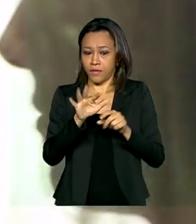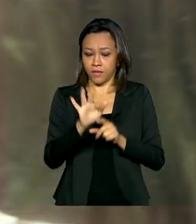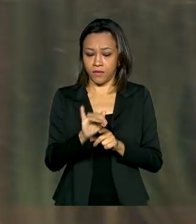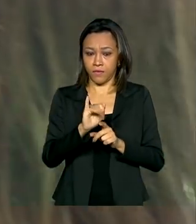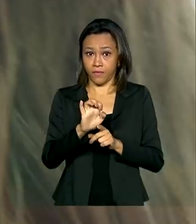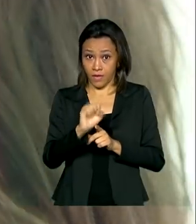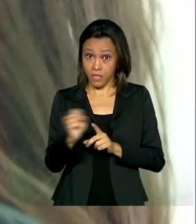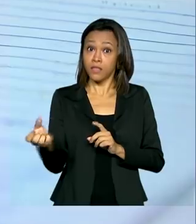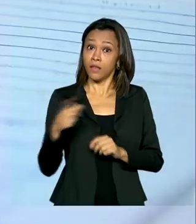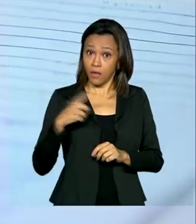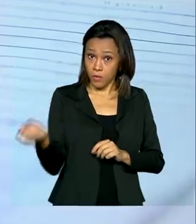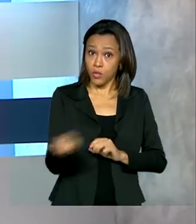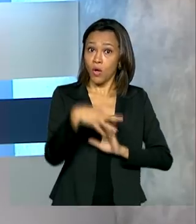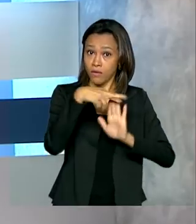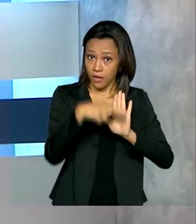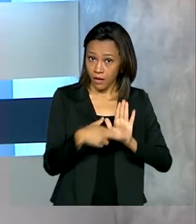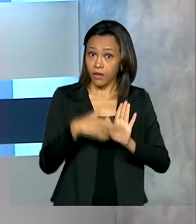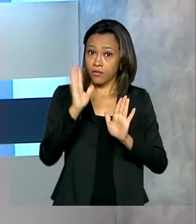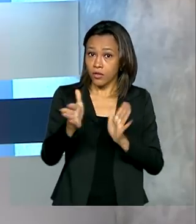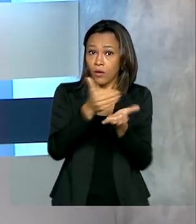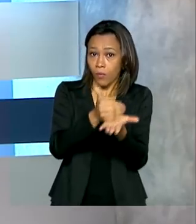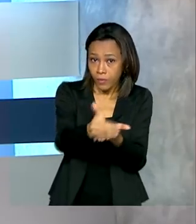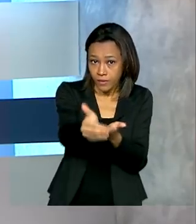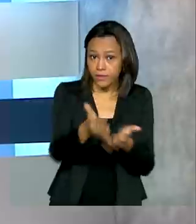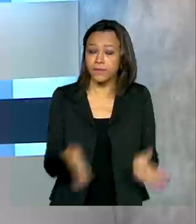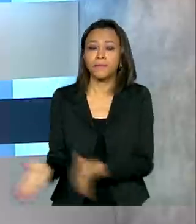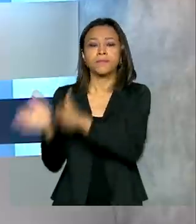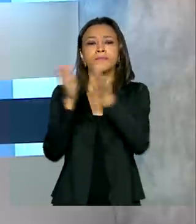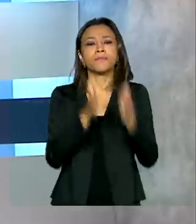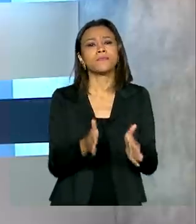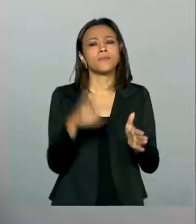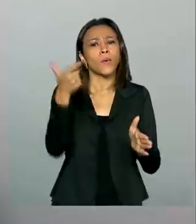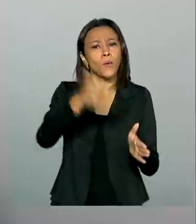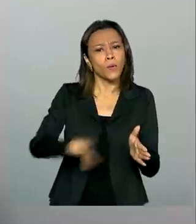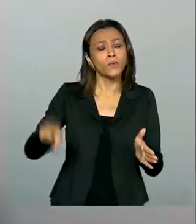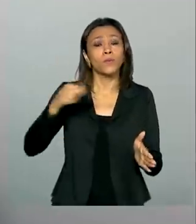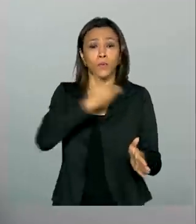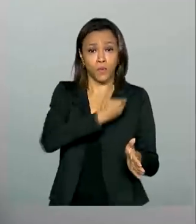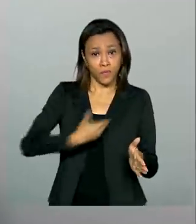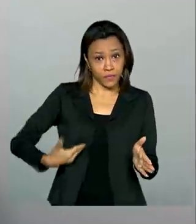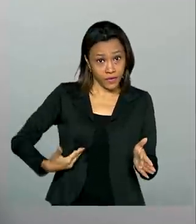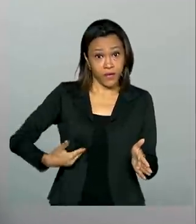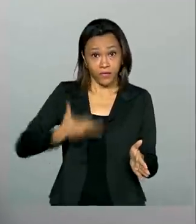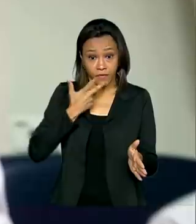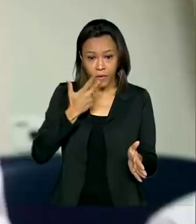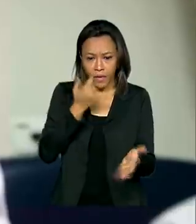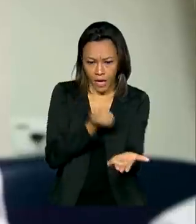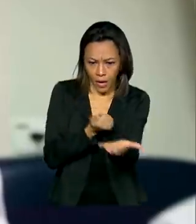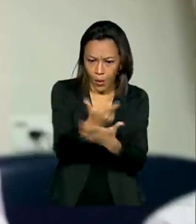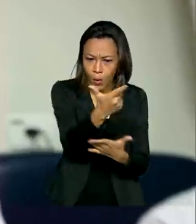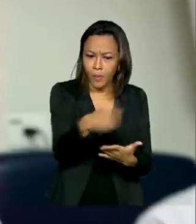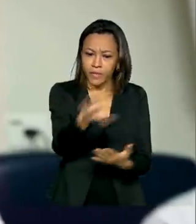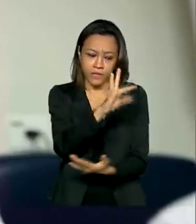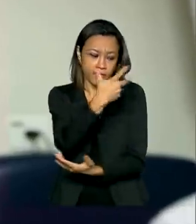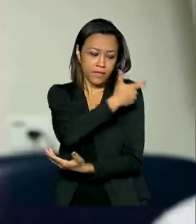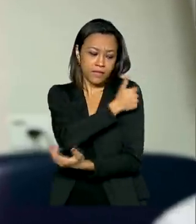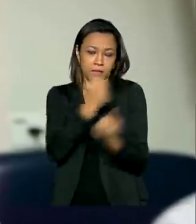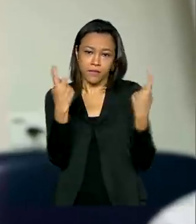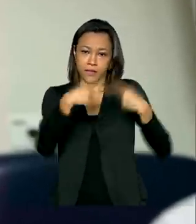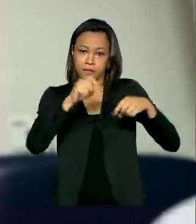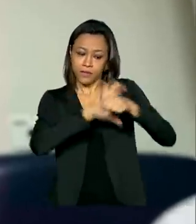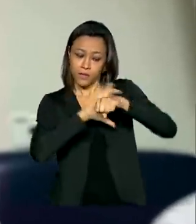o acordo já estão valendo. E veja também, o governo reforça que a compra de vacinas contra a Covid-19